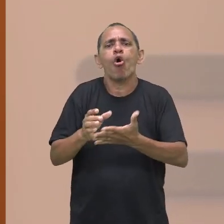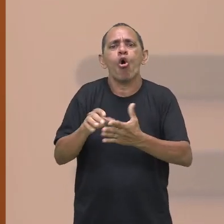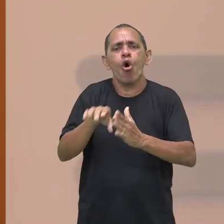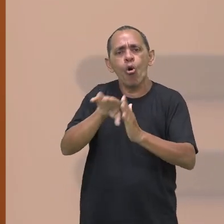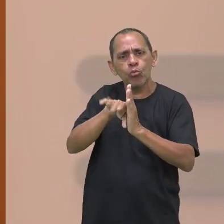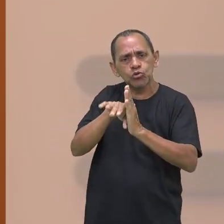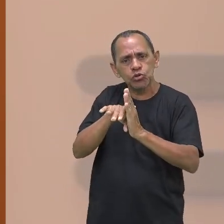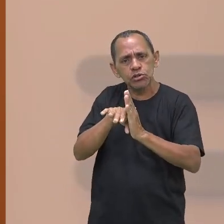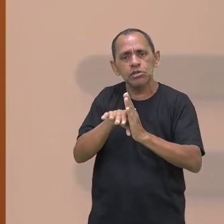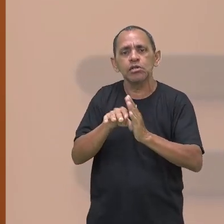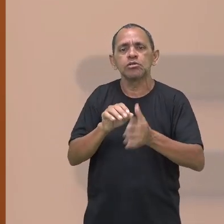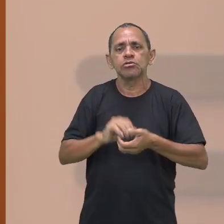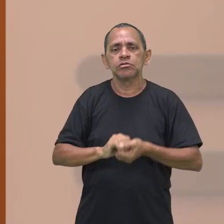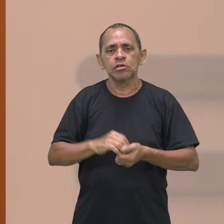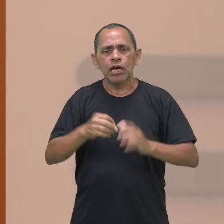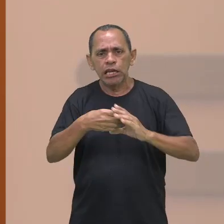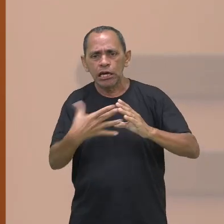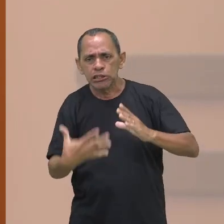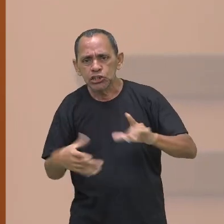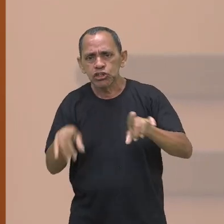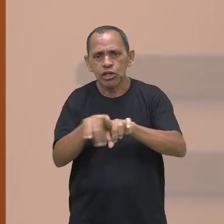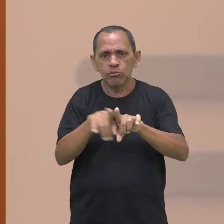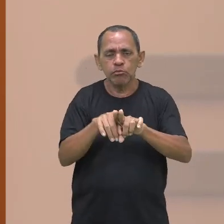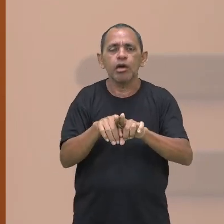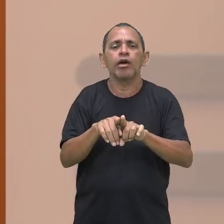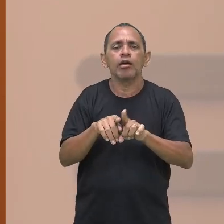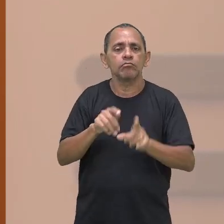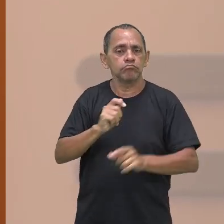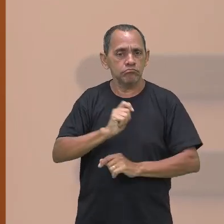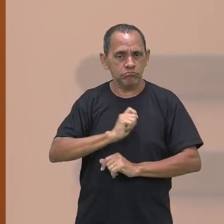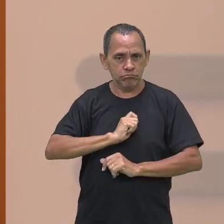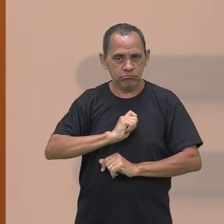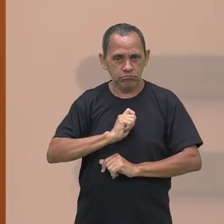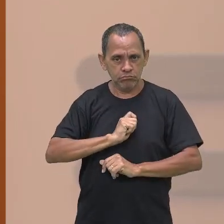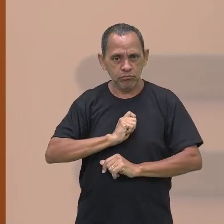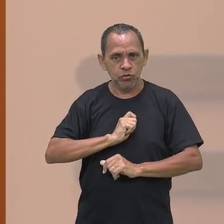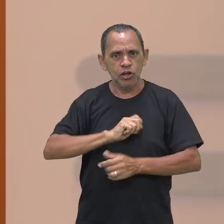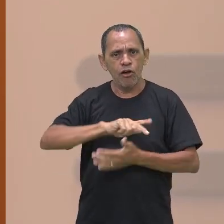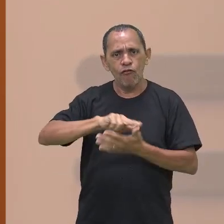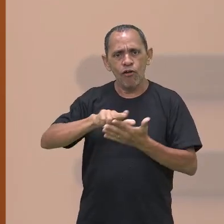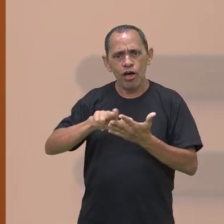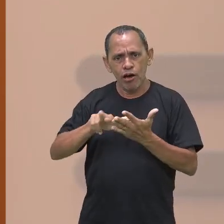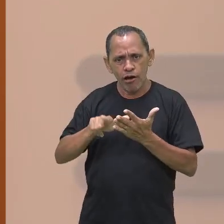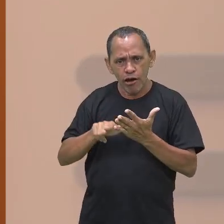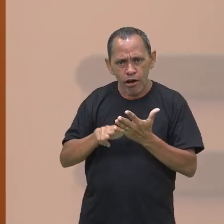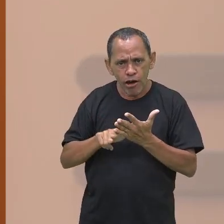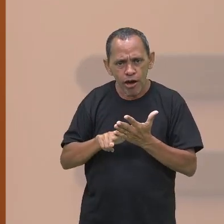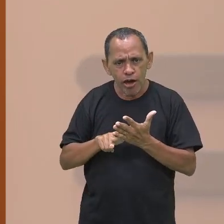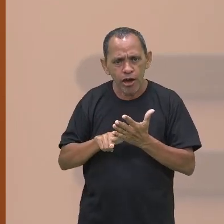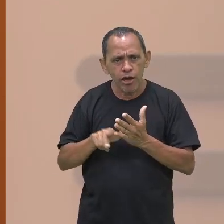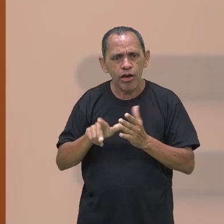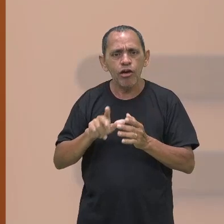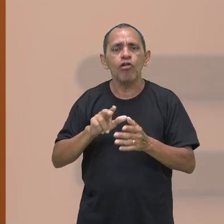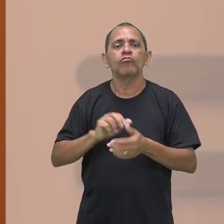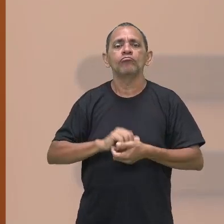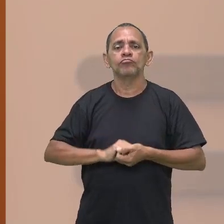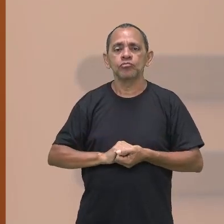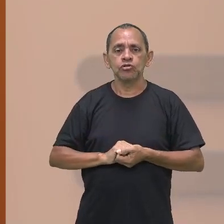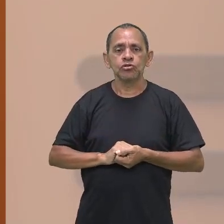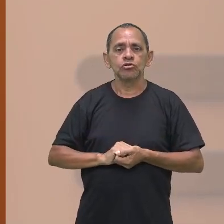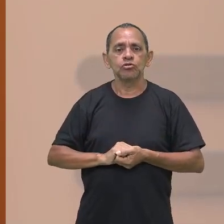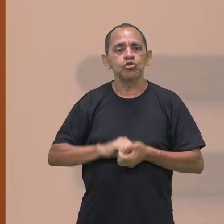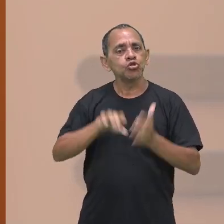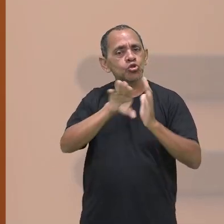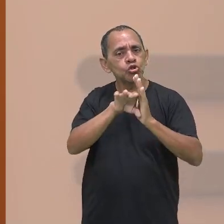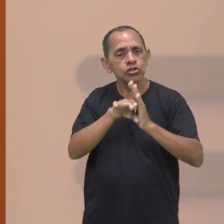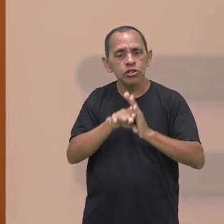teóricos, principalmente os antropólogos, eles variam muito em suas definições. Ao final